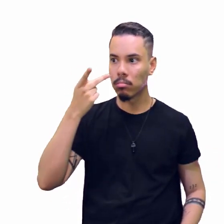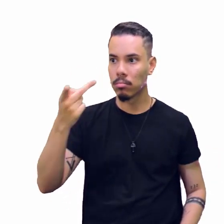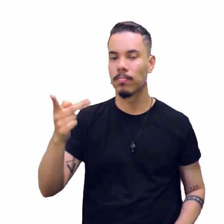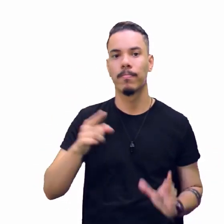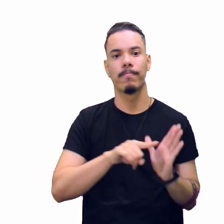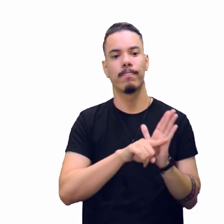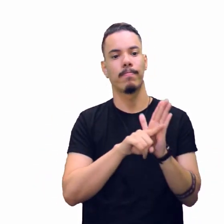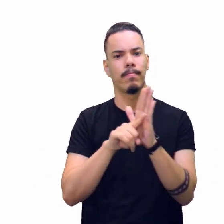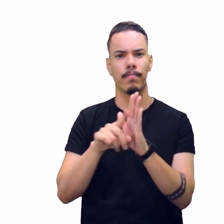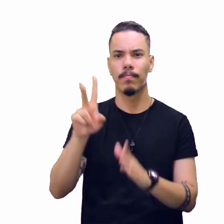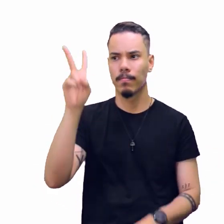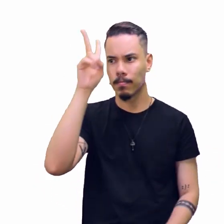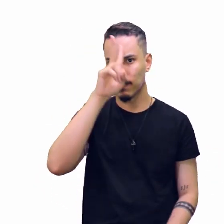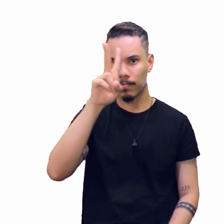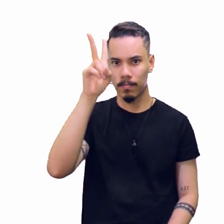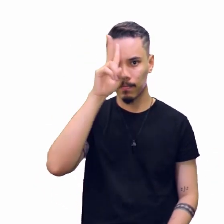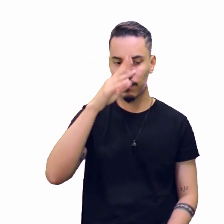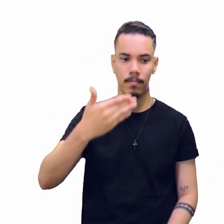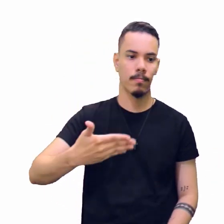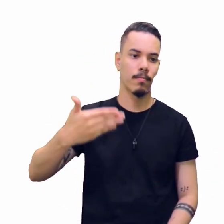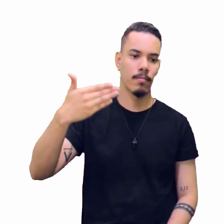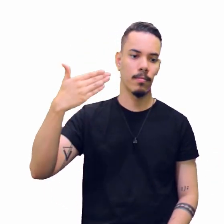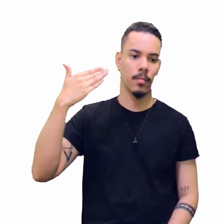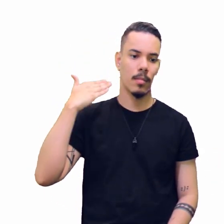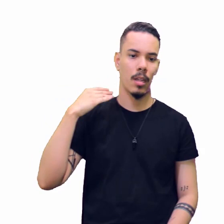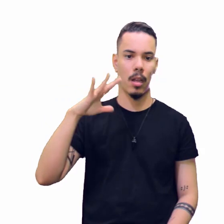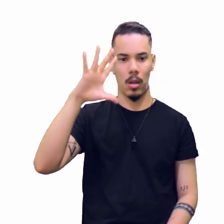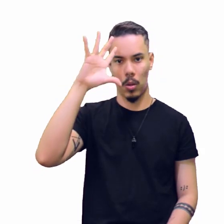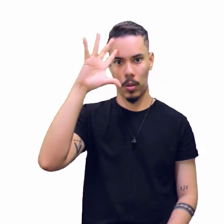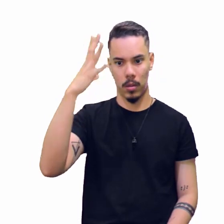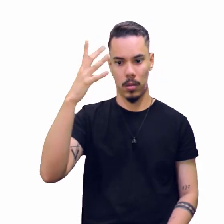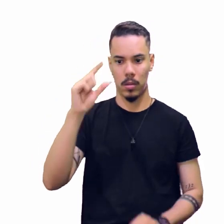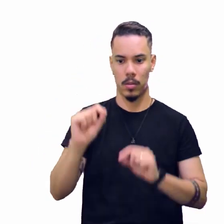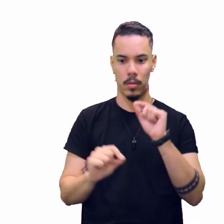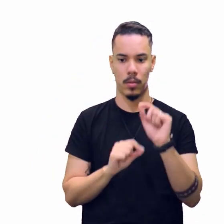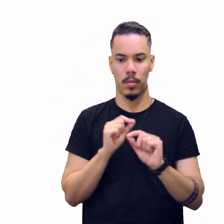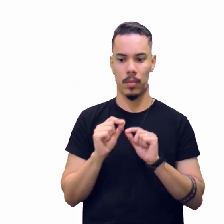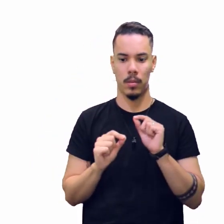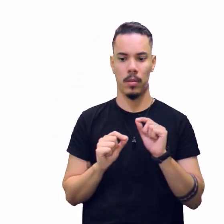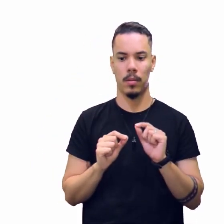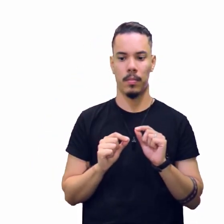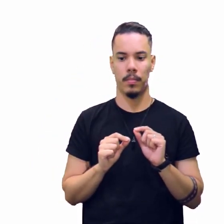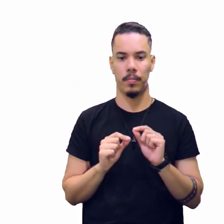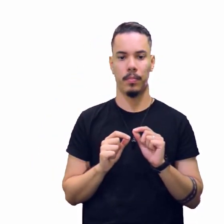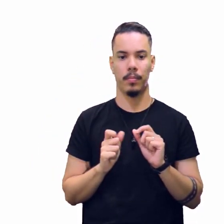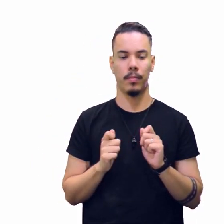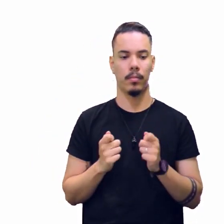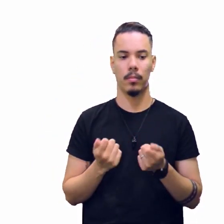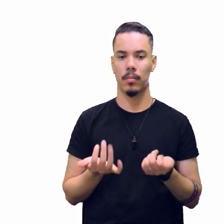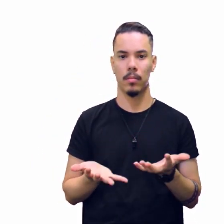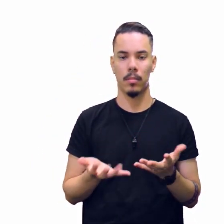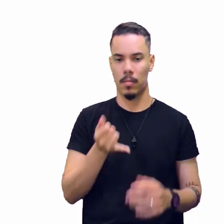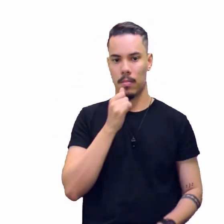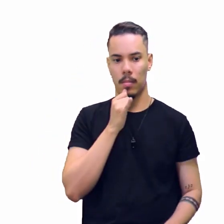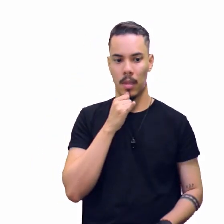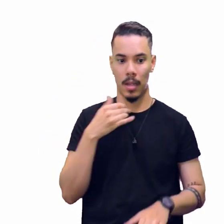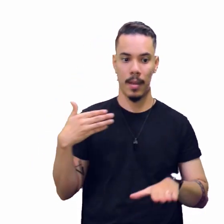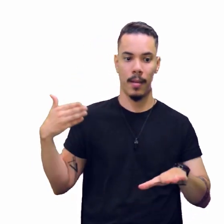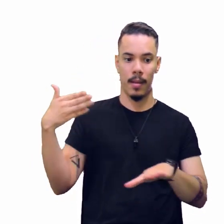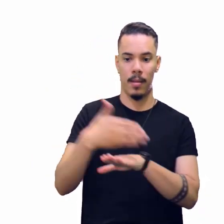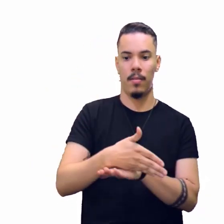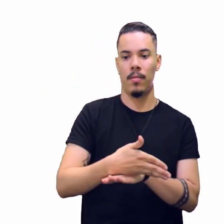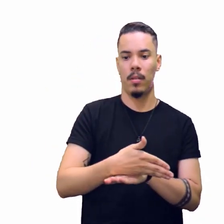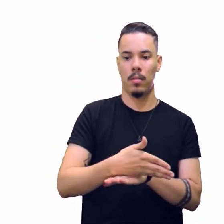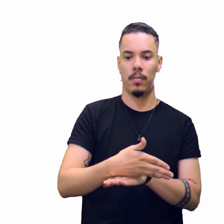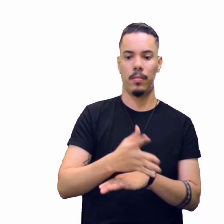Lembra, quando aconteceu, vamos ver assim, quando invadem, né?